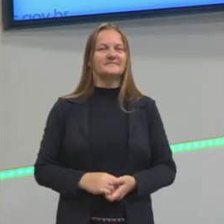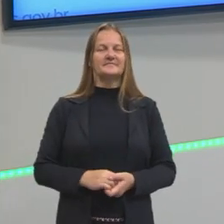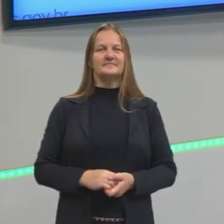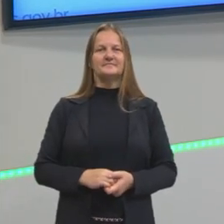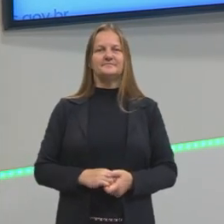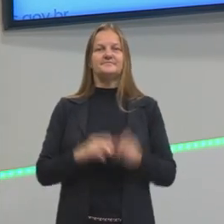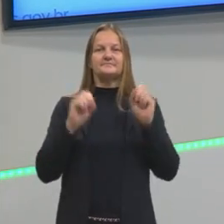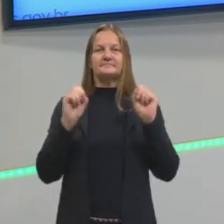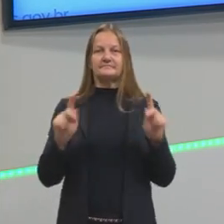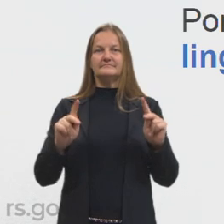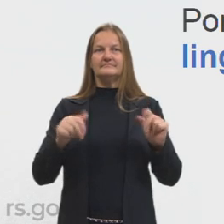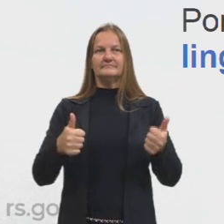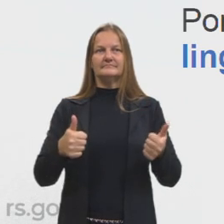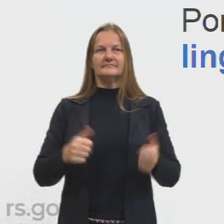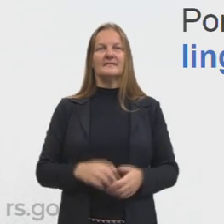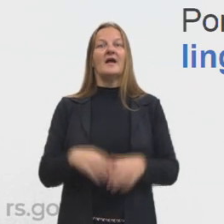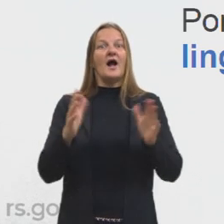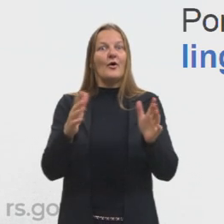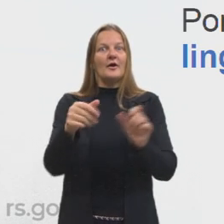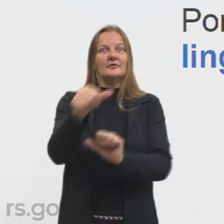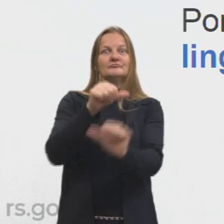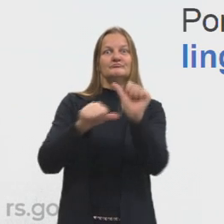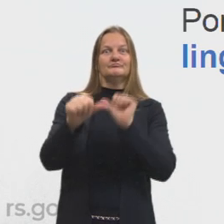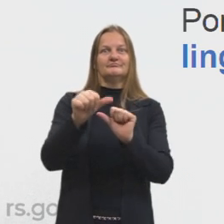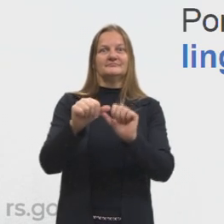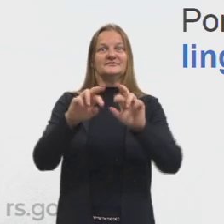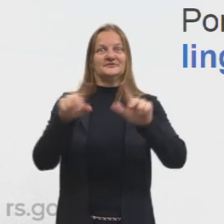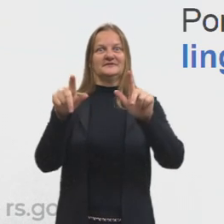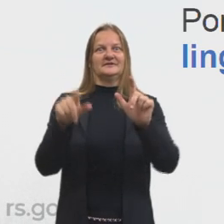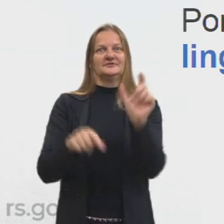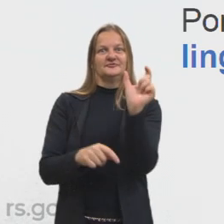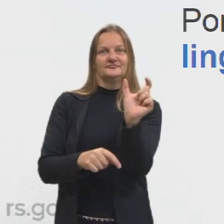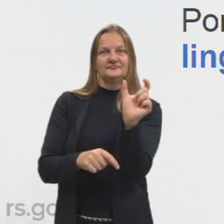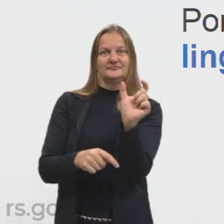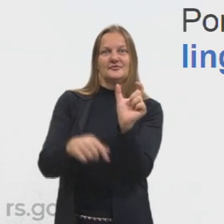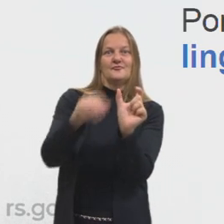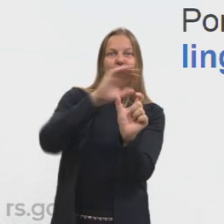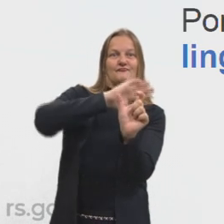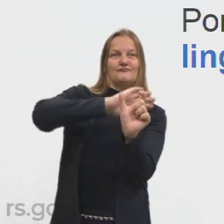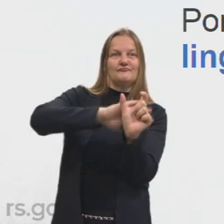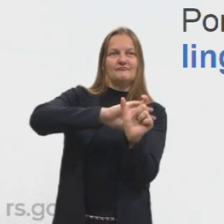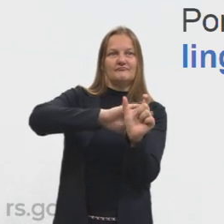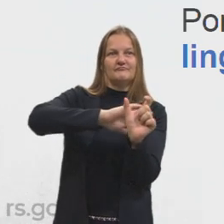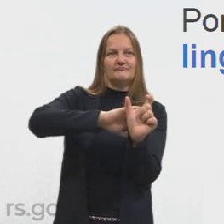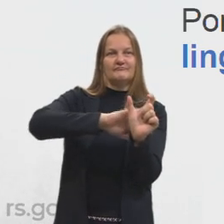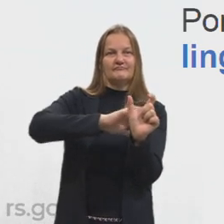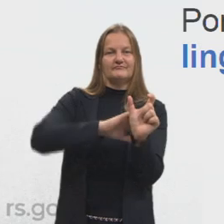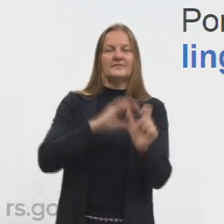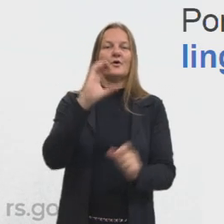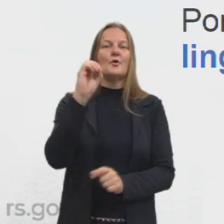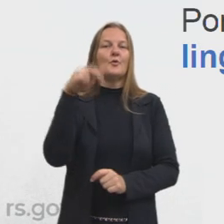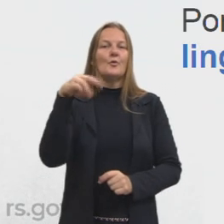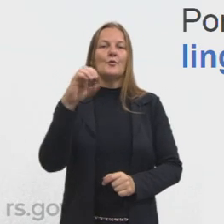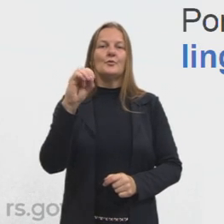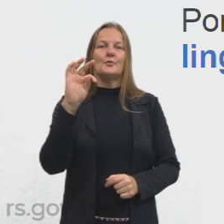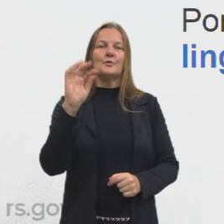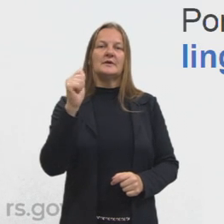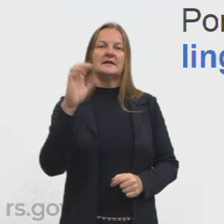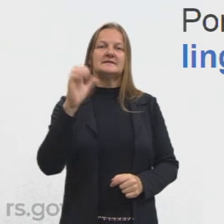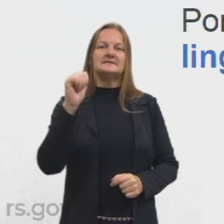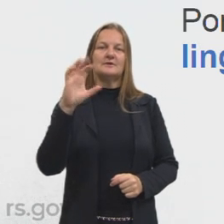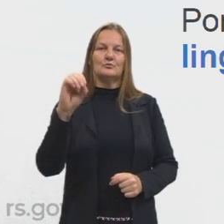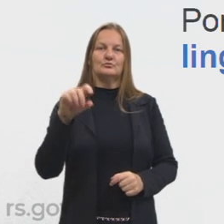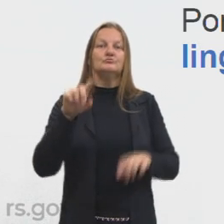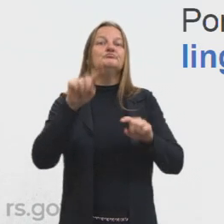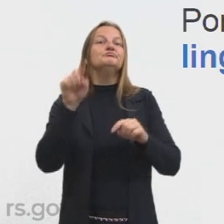Beleza, passamos por denotação, a gente entendeu que ela é uma linguagem clara e precisa. E o que vai ser a nossa conotação, então?